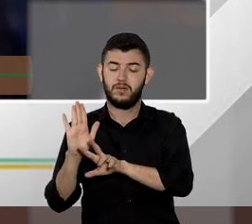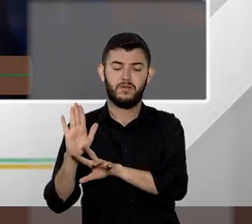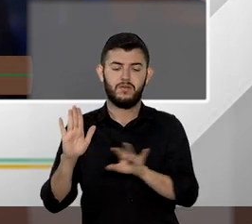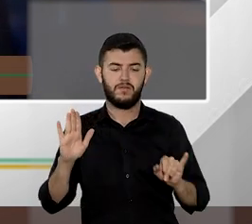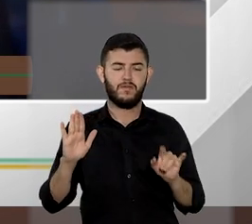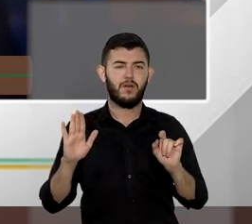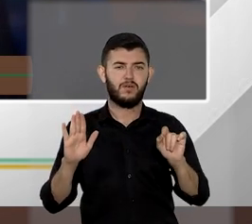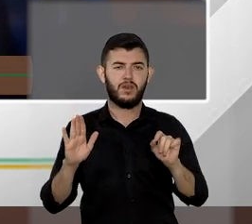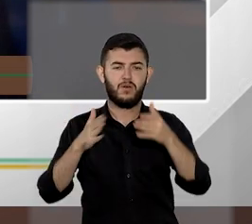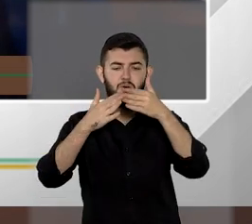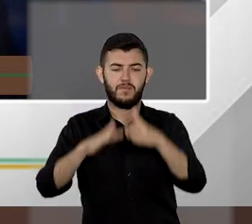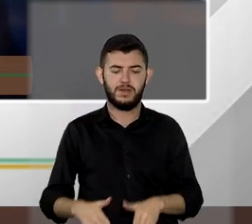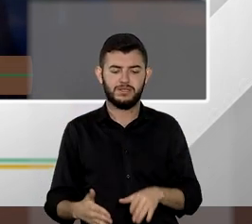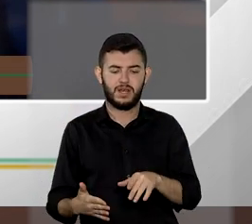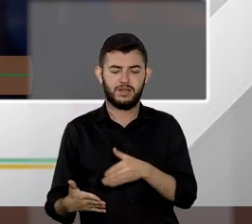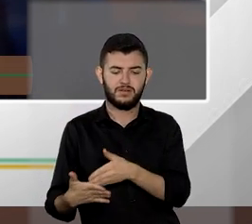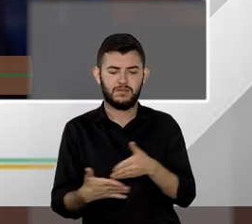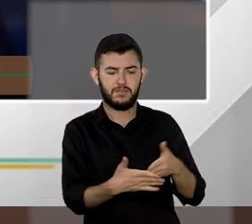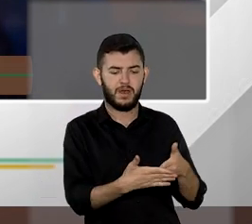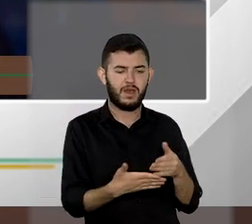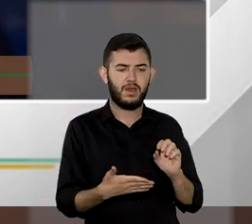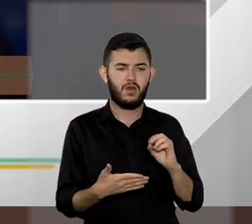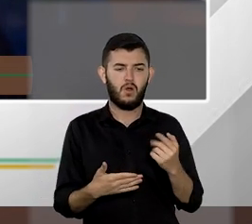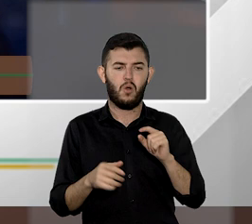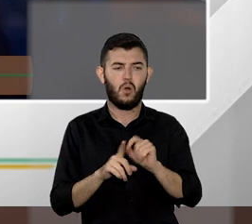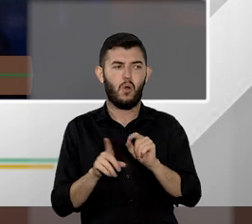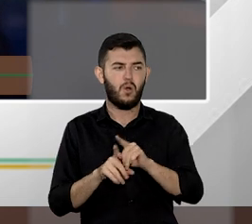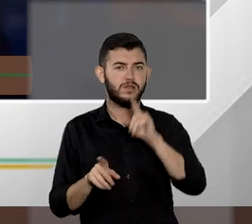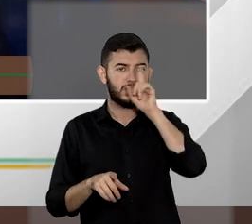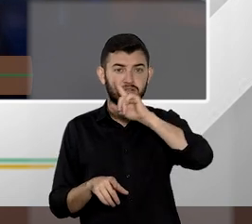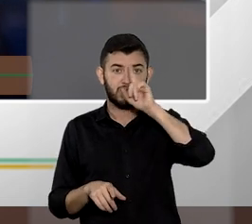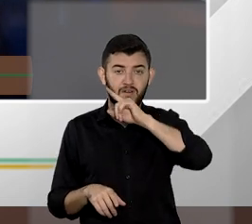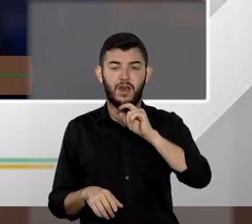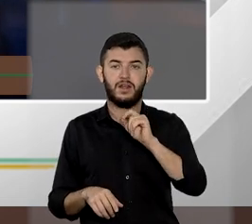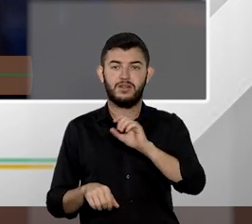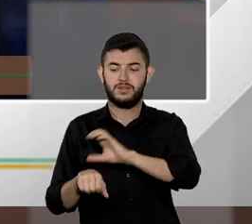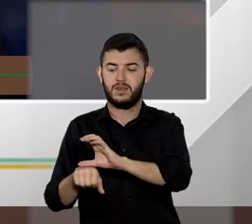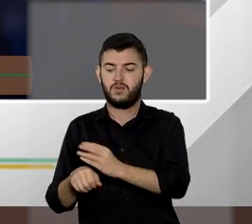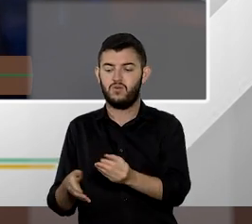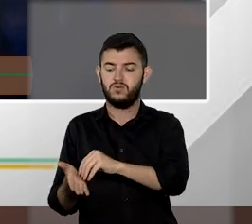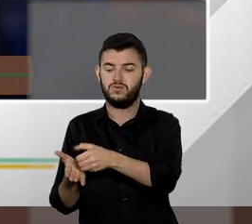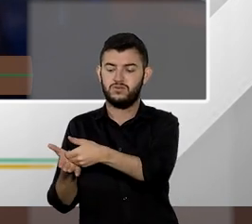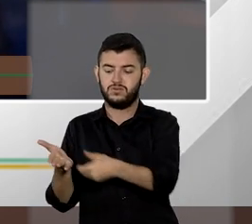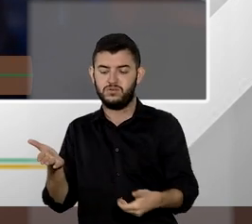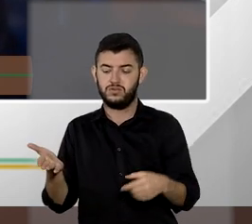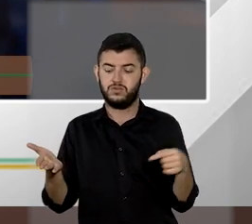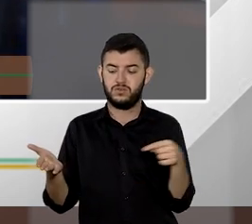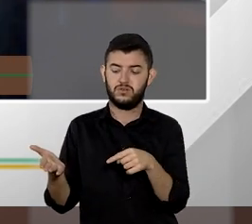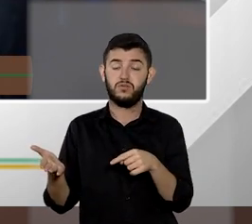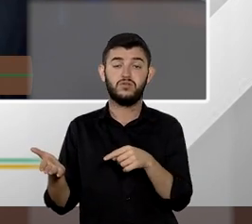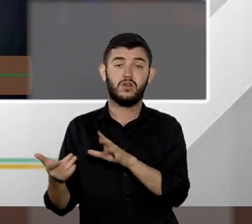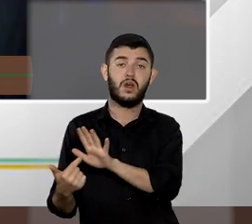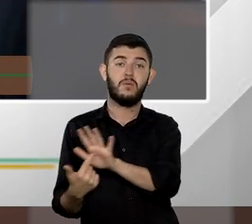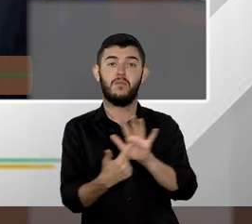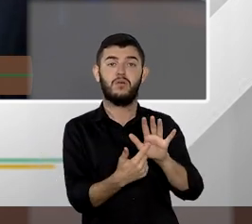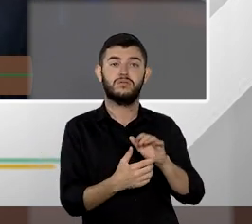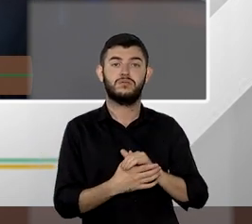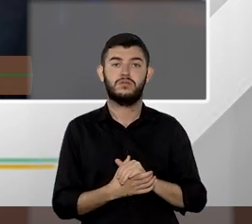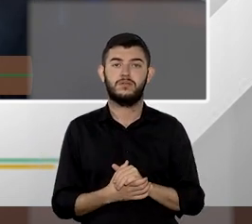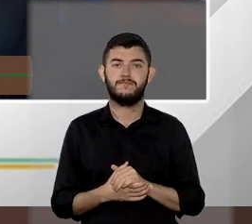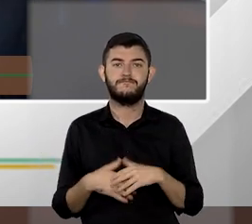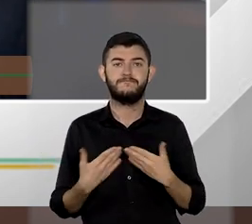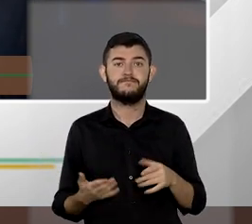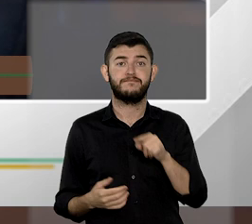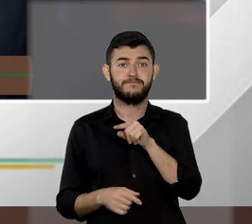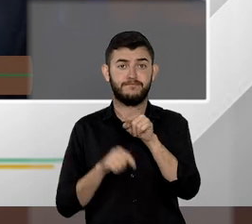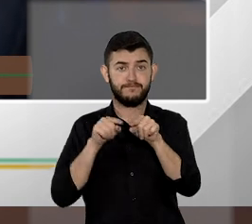ficaram em aberto pela própria emenda pela própria emenda constitucional então veja